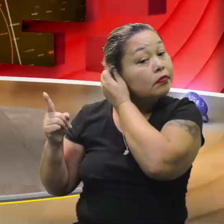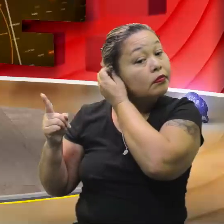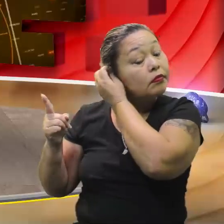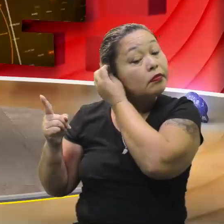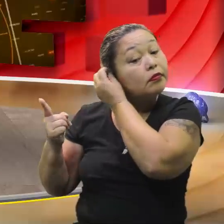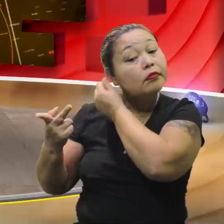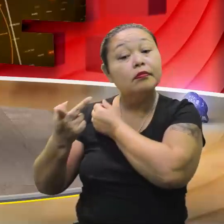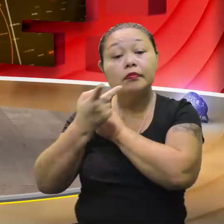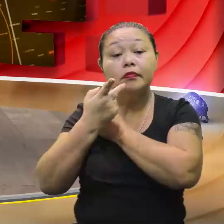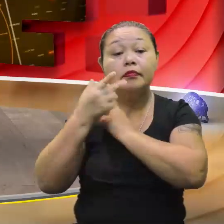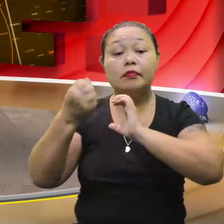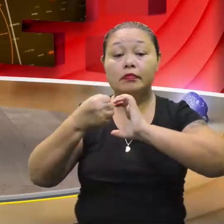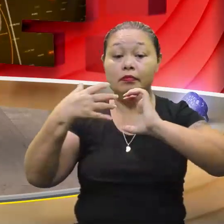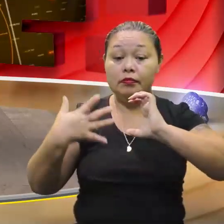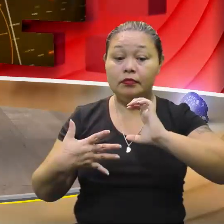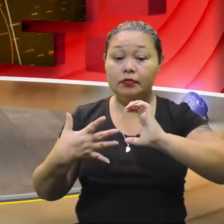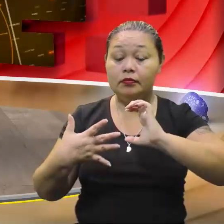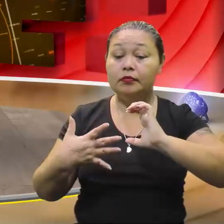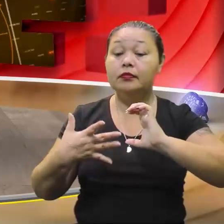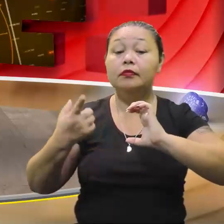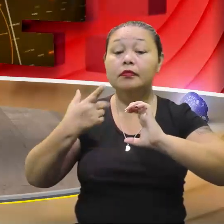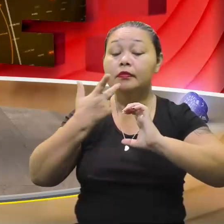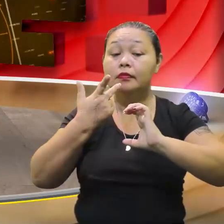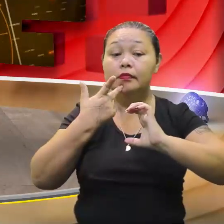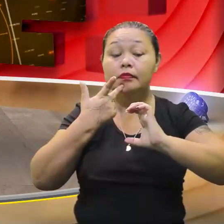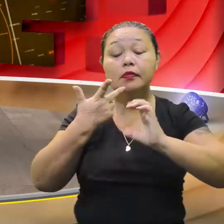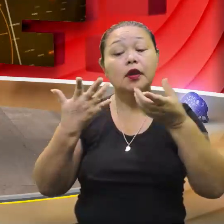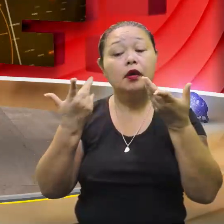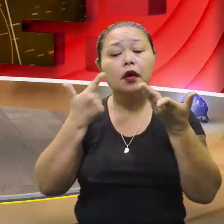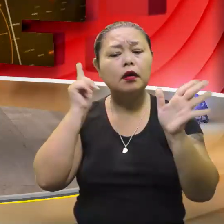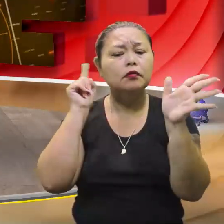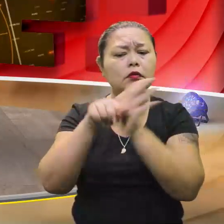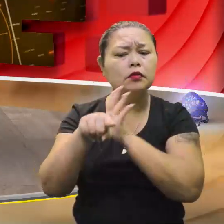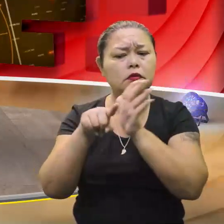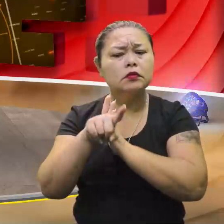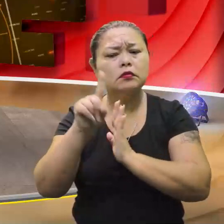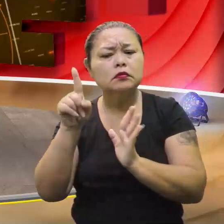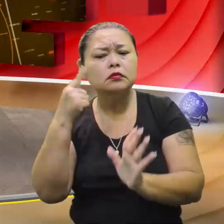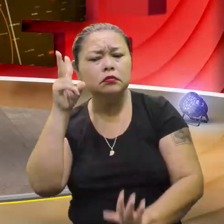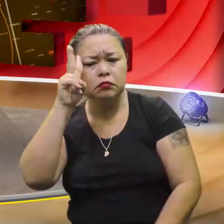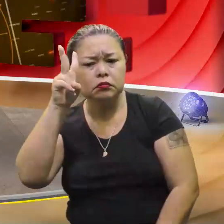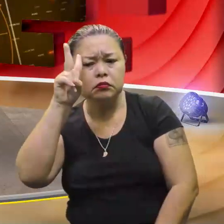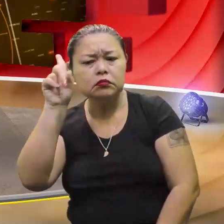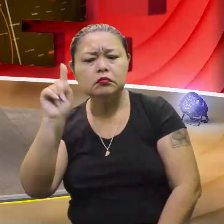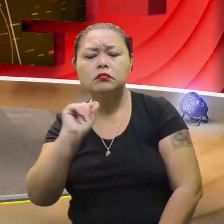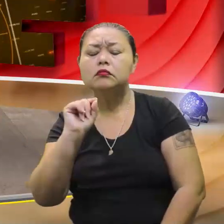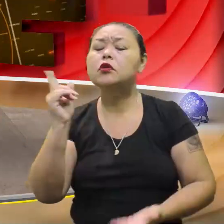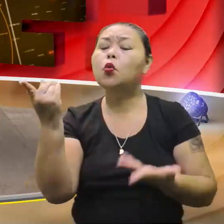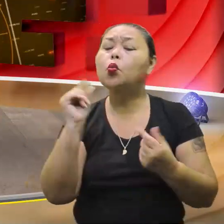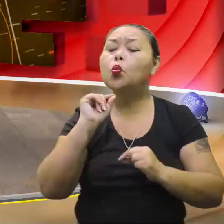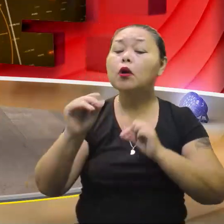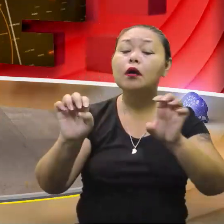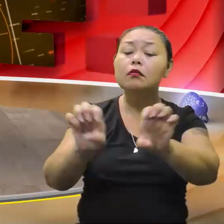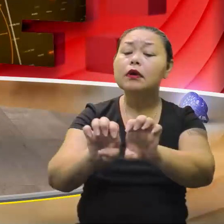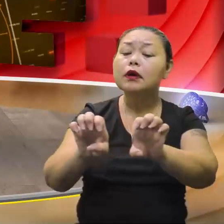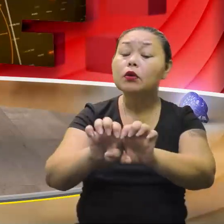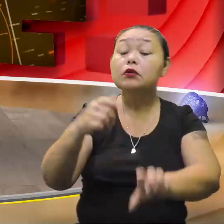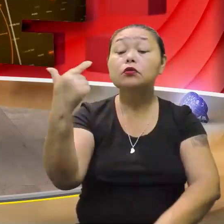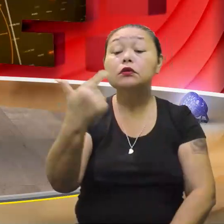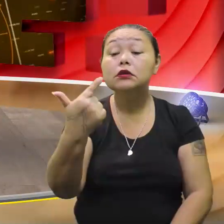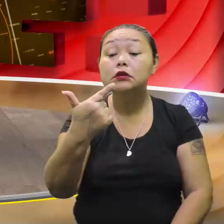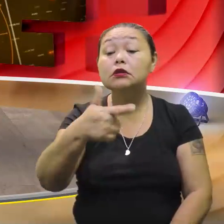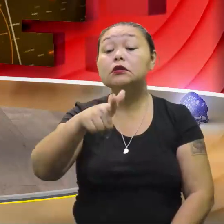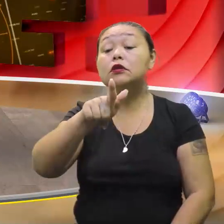Quando a gente fala de características, primeiro fica aquela perguntinha, Será que eles lembram o que é uma equação do segundo grau? Bom,